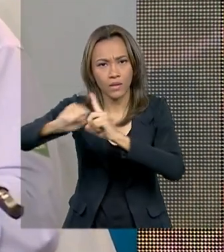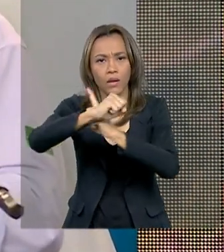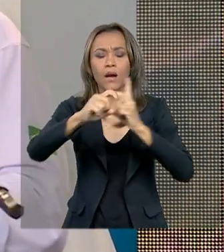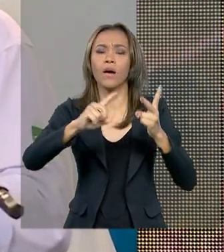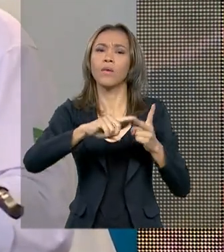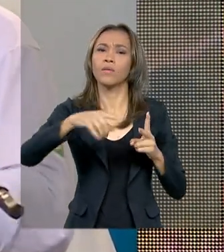da região.